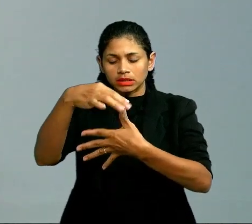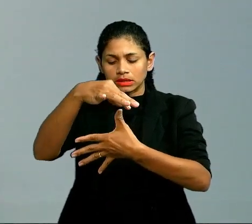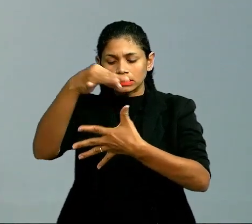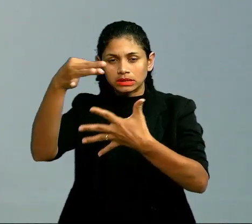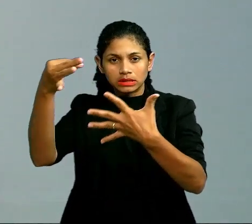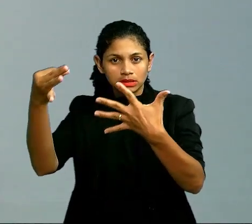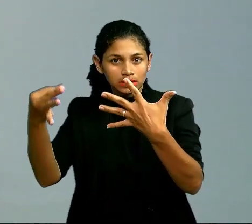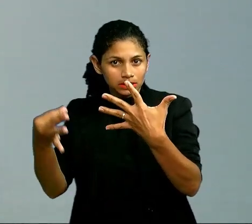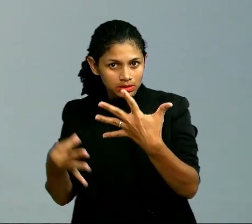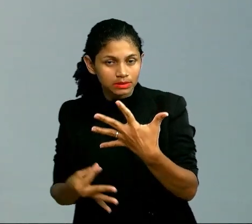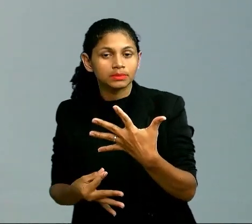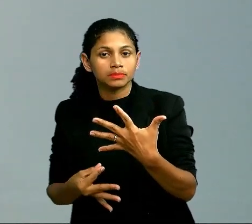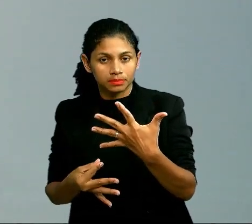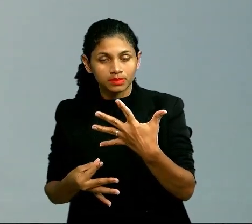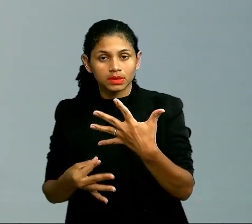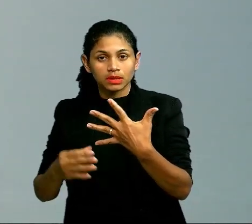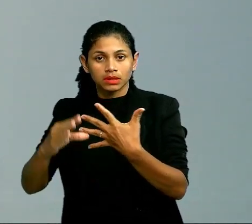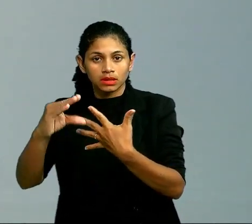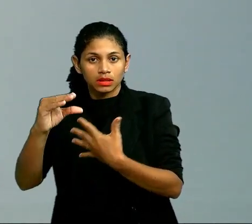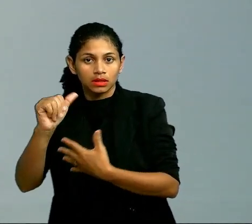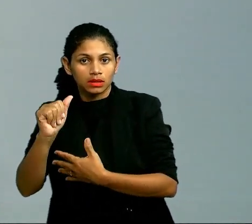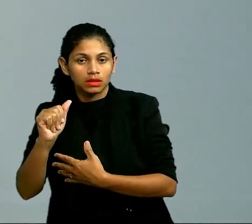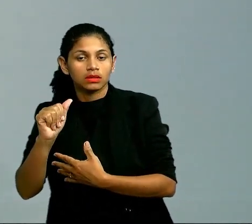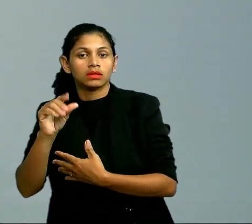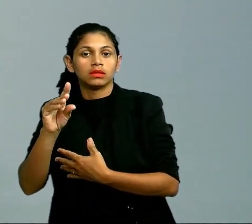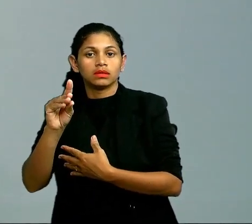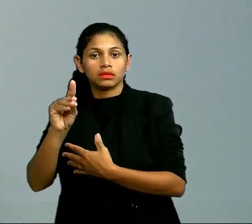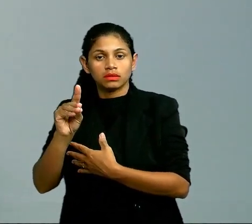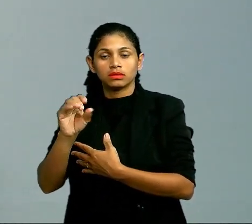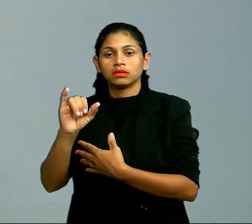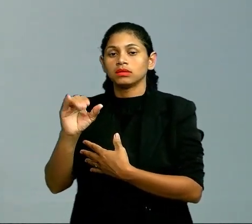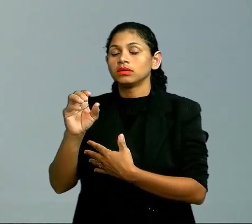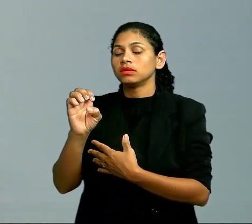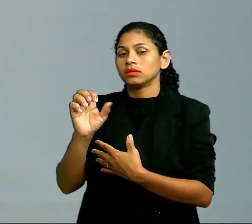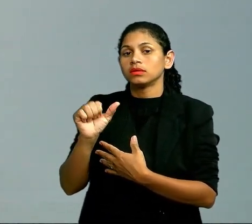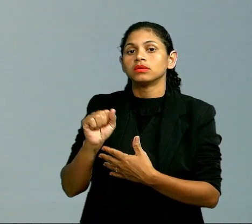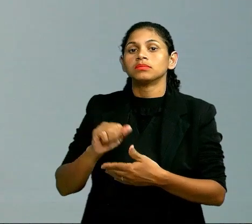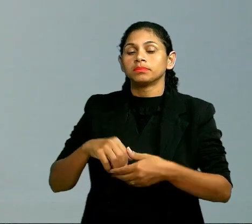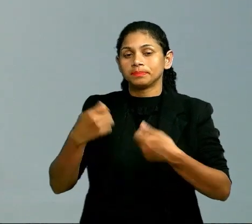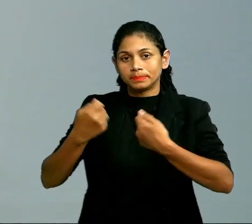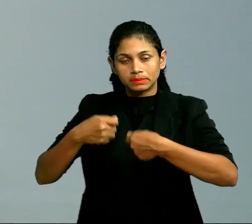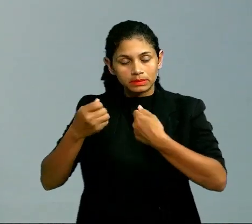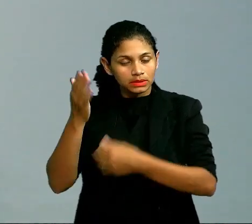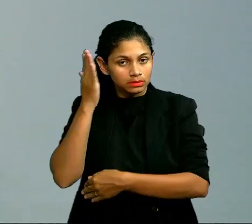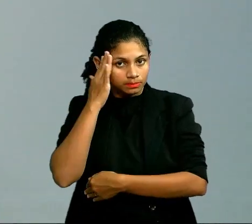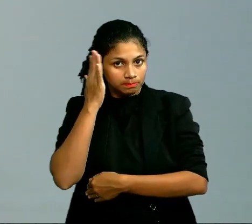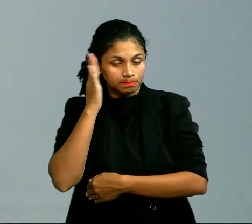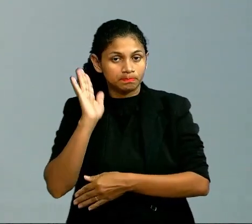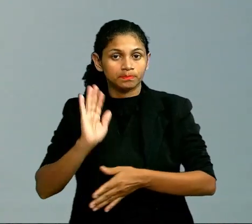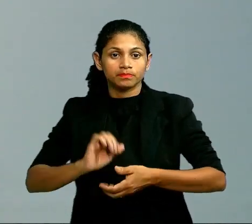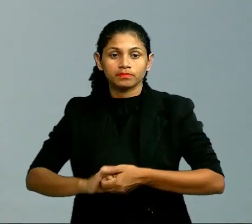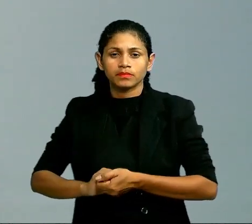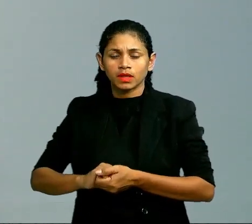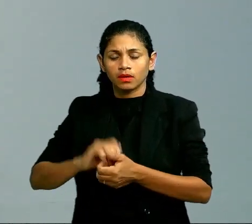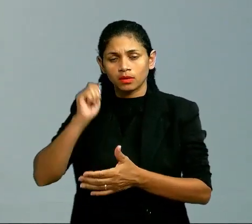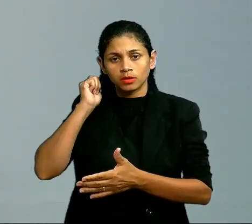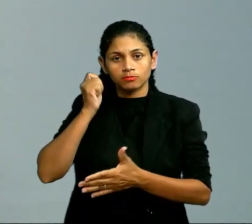ela é aberta, ela é fechada, ou ela é alifática ou ela é alicíclica. Mas, obrigatoriamente, todas as vezes